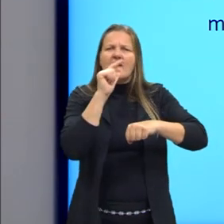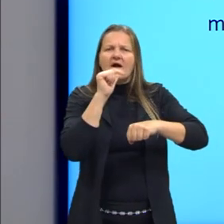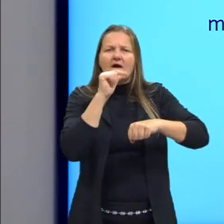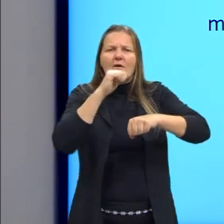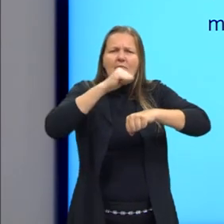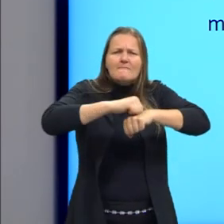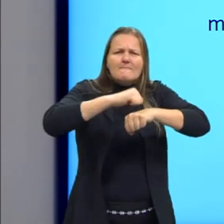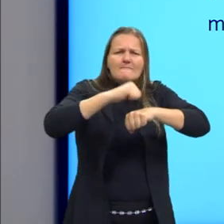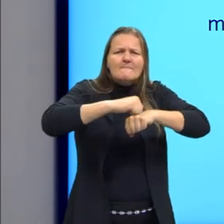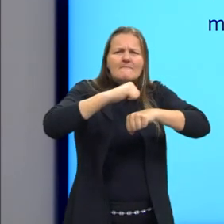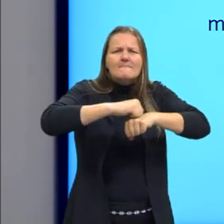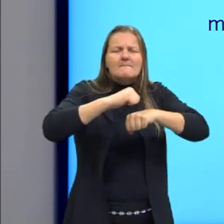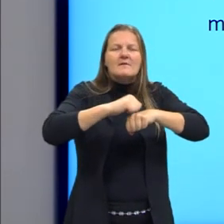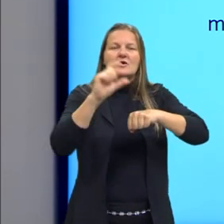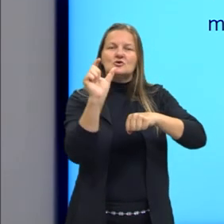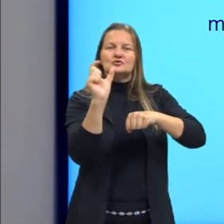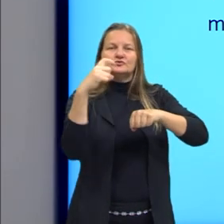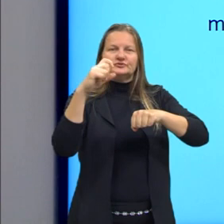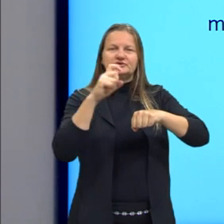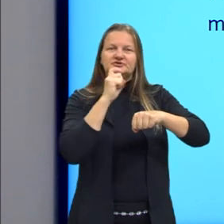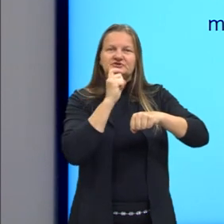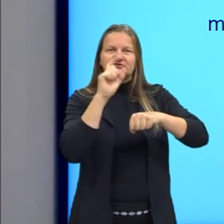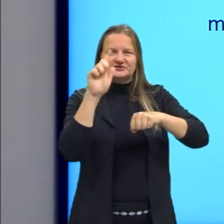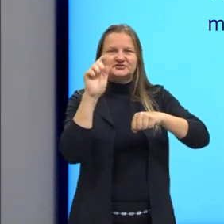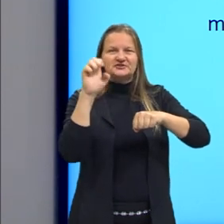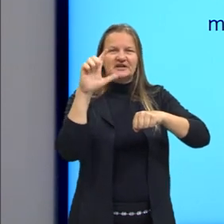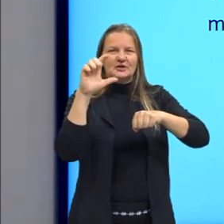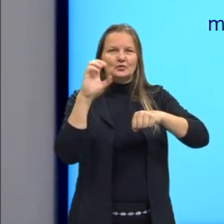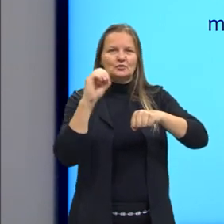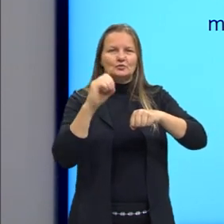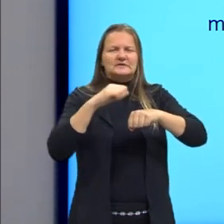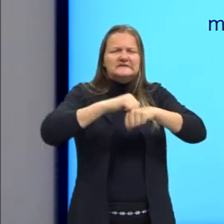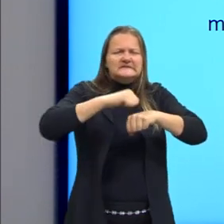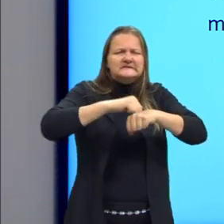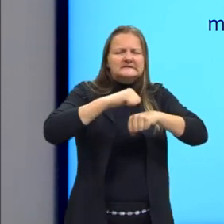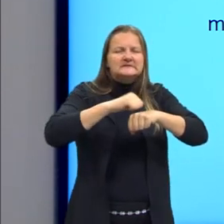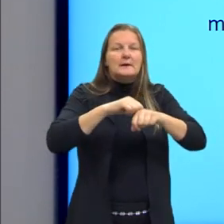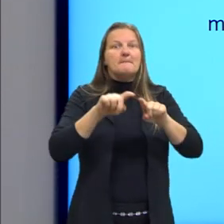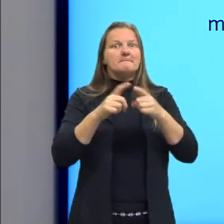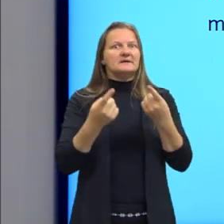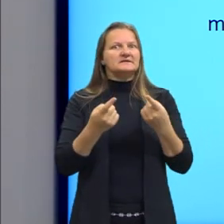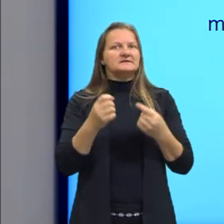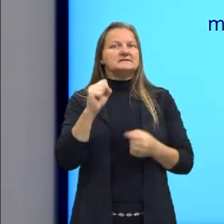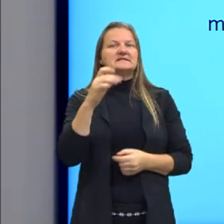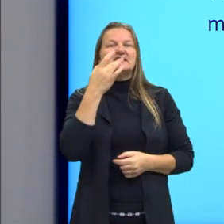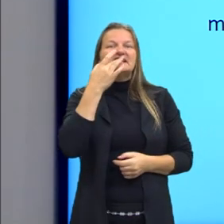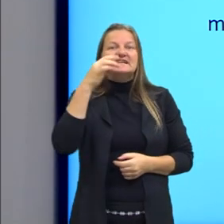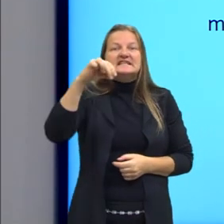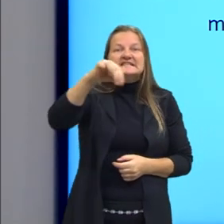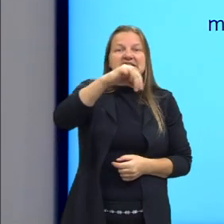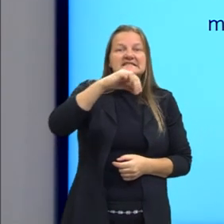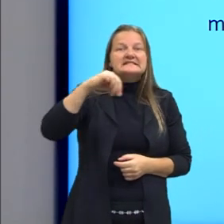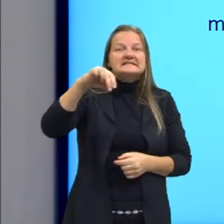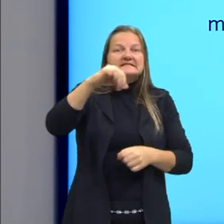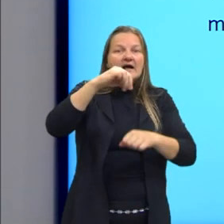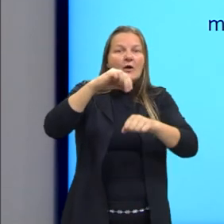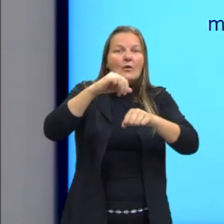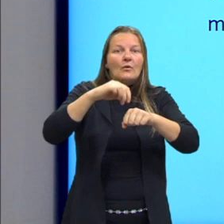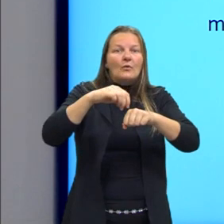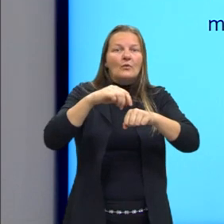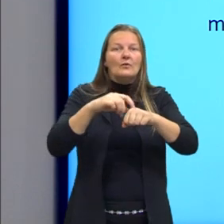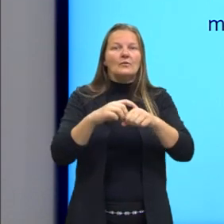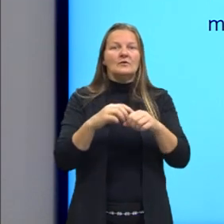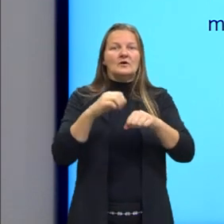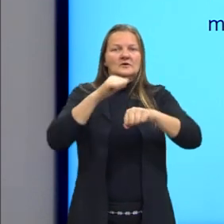conhece, é cansado já de saber disso. Porém, se a gente colocar sal sobre o gelo, a água já